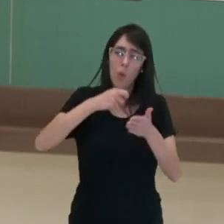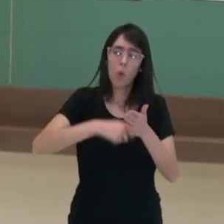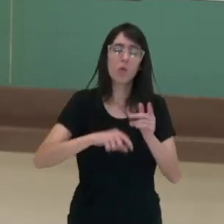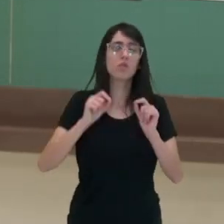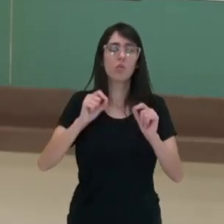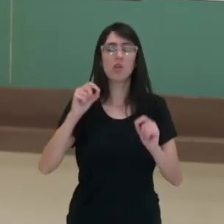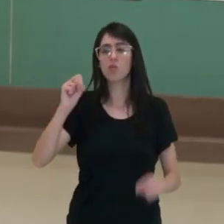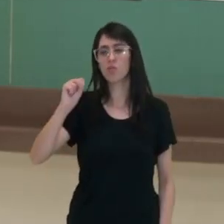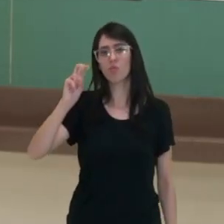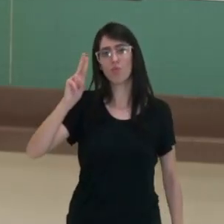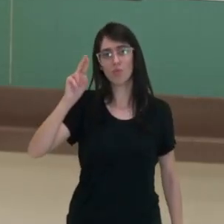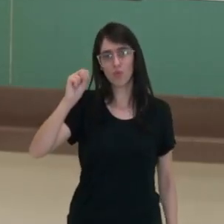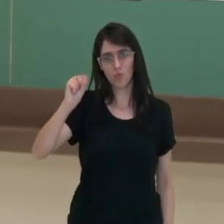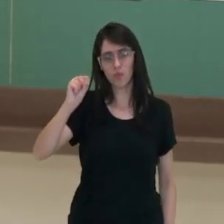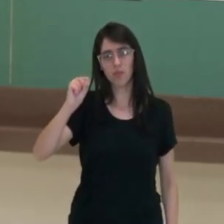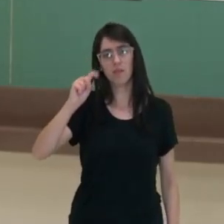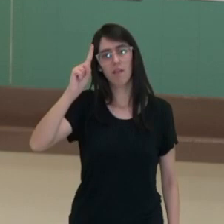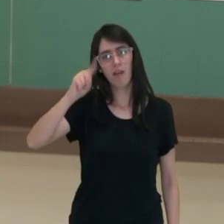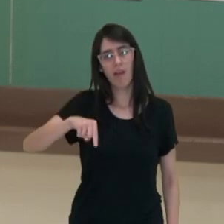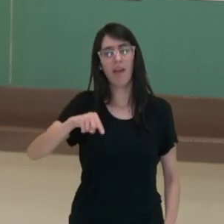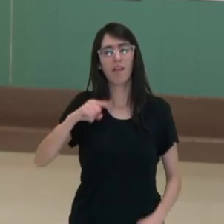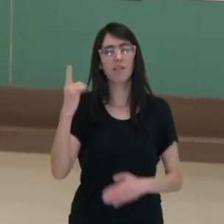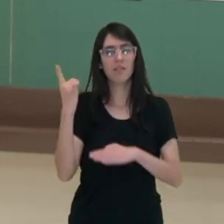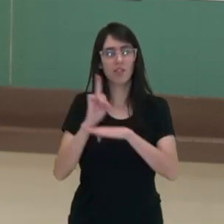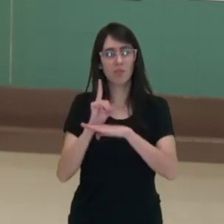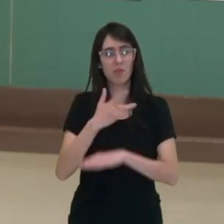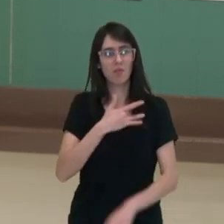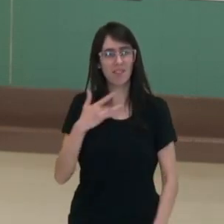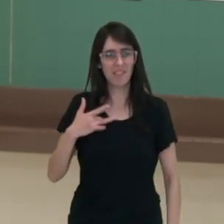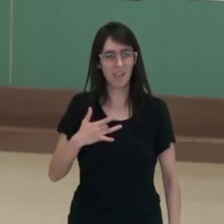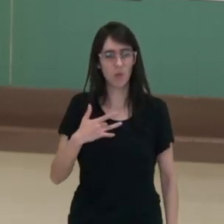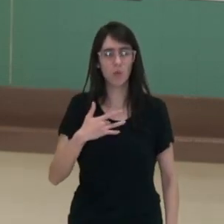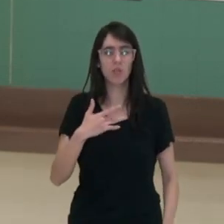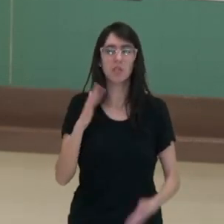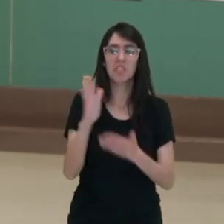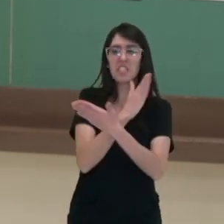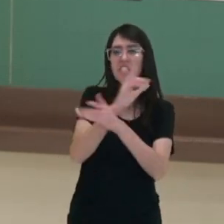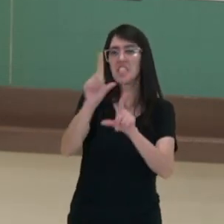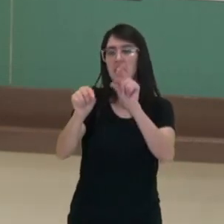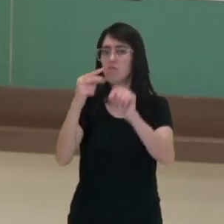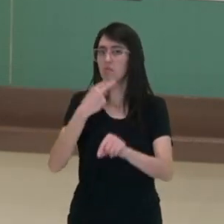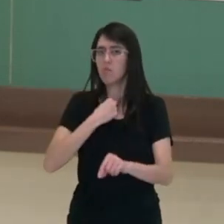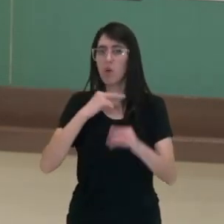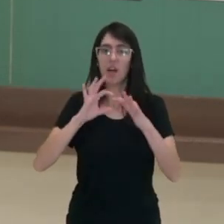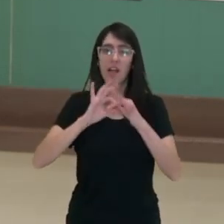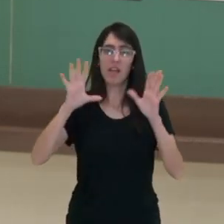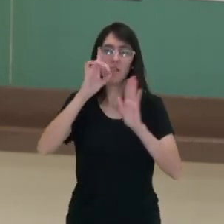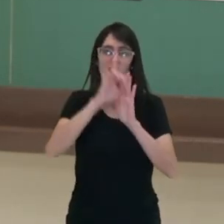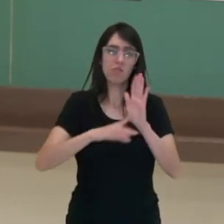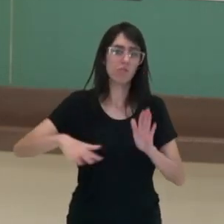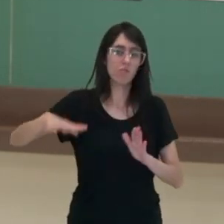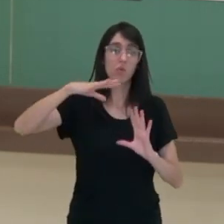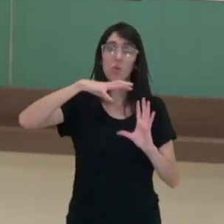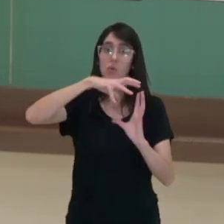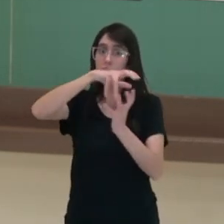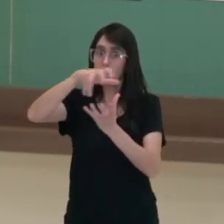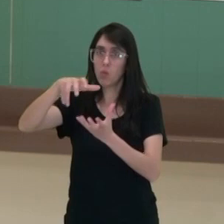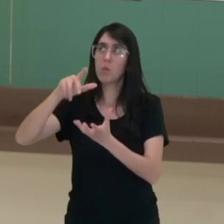saúde, que é o atendimento à saúde pública sem discriminação e que é referência no mundo todo. Então